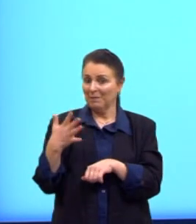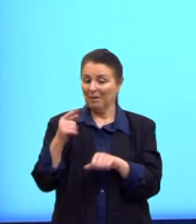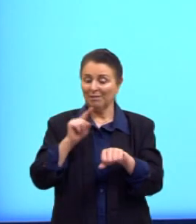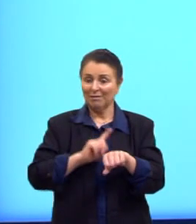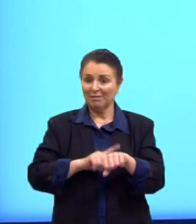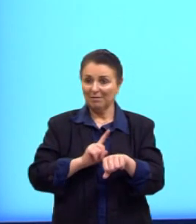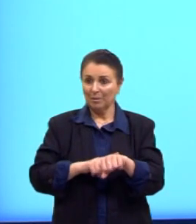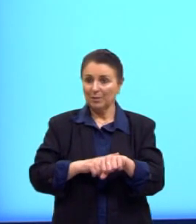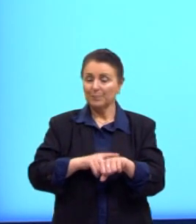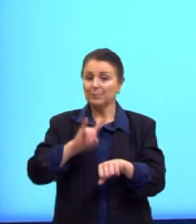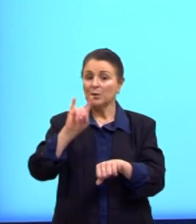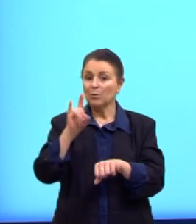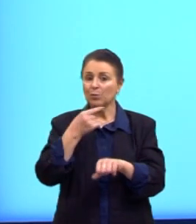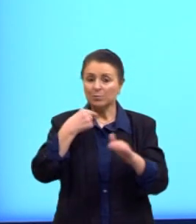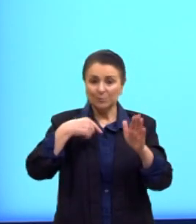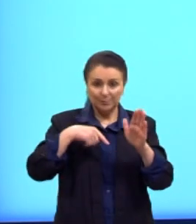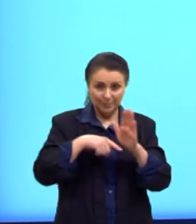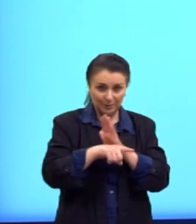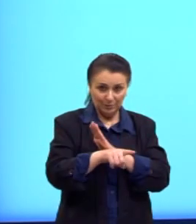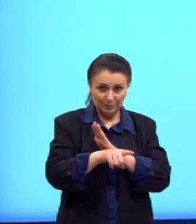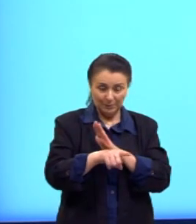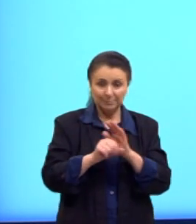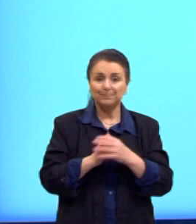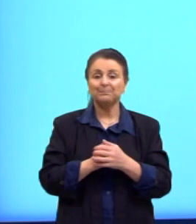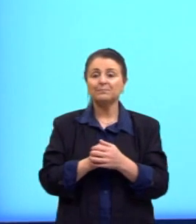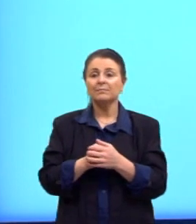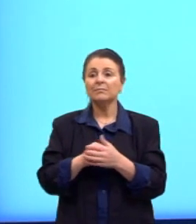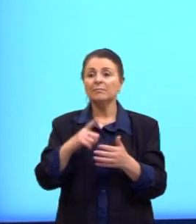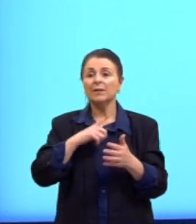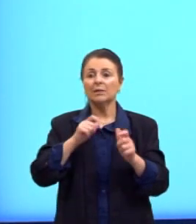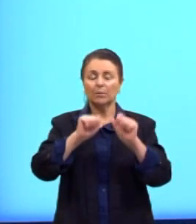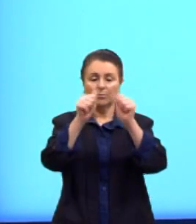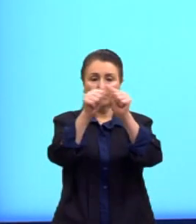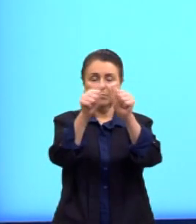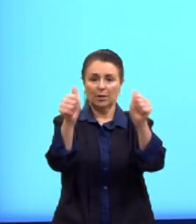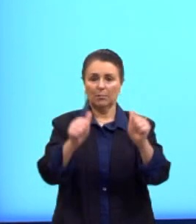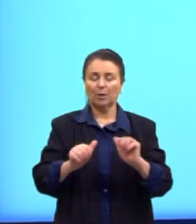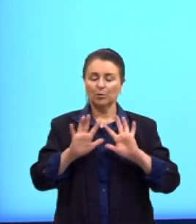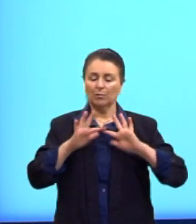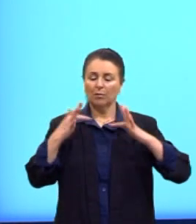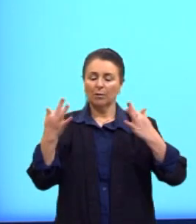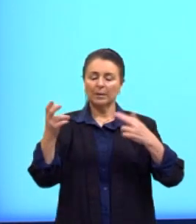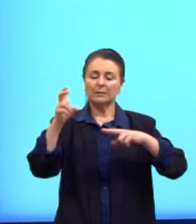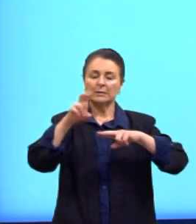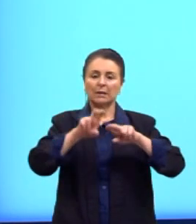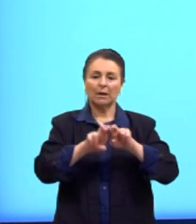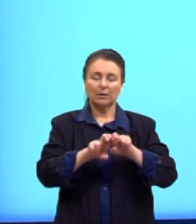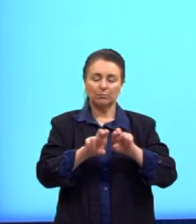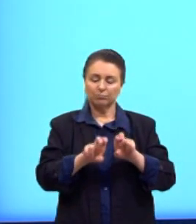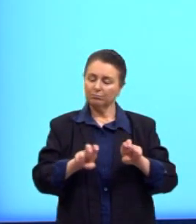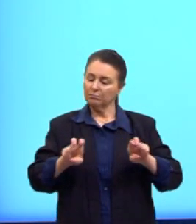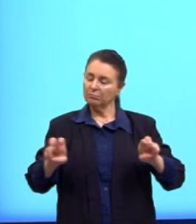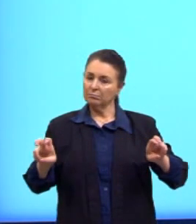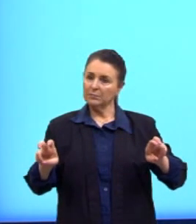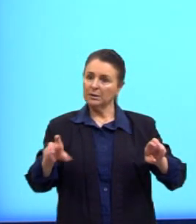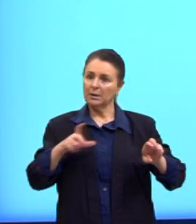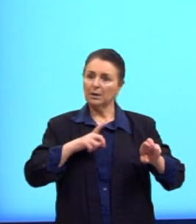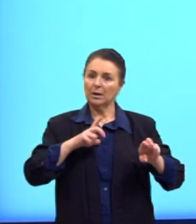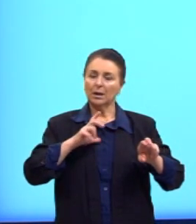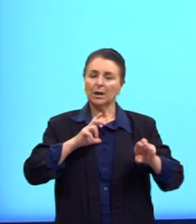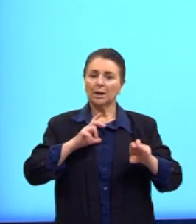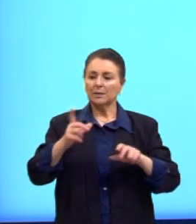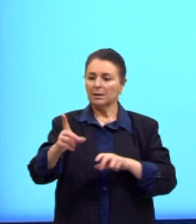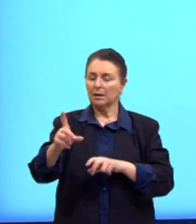Aqui, uma última questão para a gente fechar. A gente tem uma imagem de uma família sentada no sofá e uma lata de